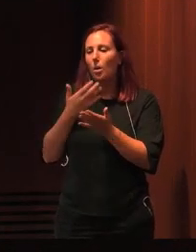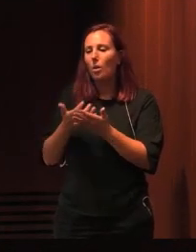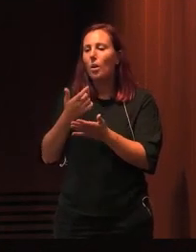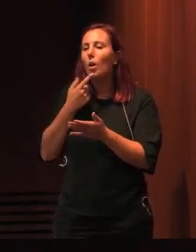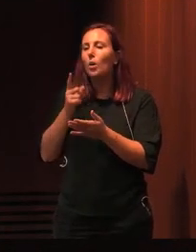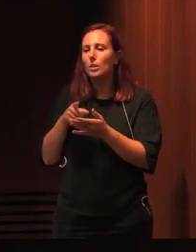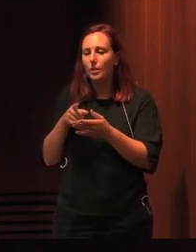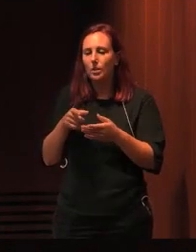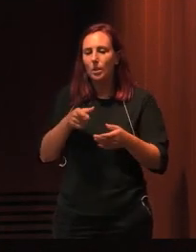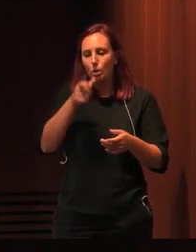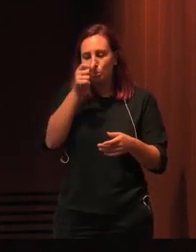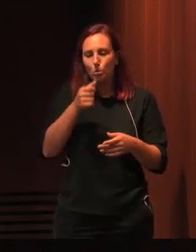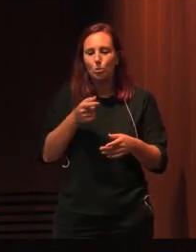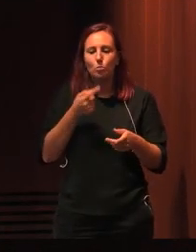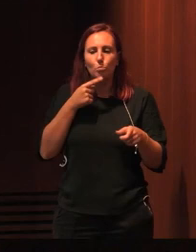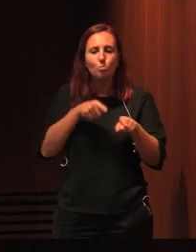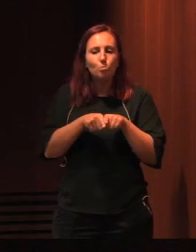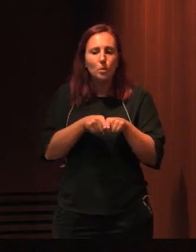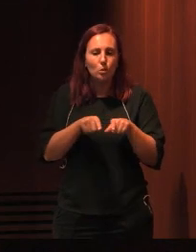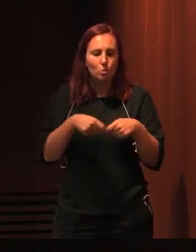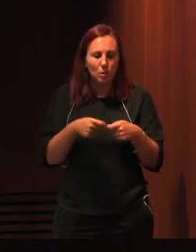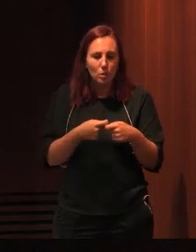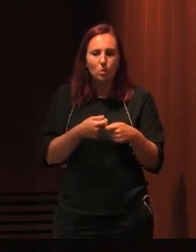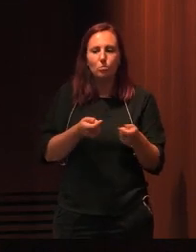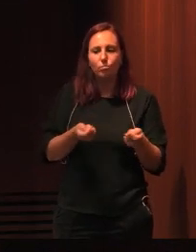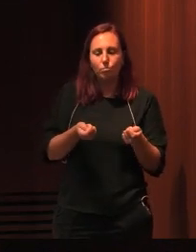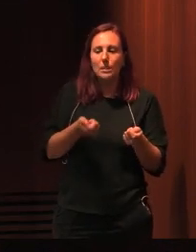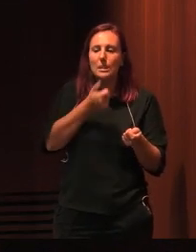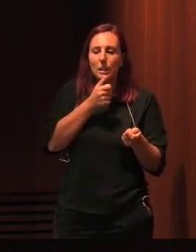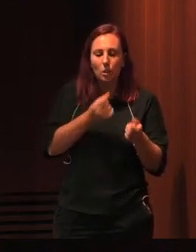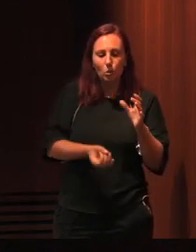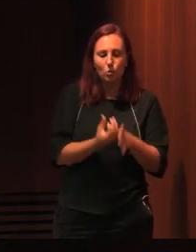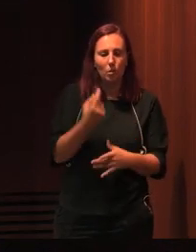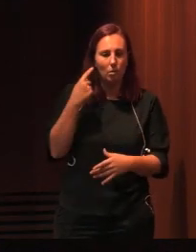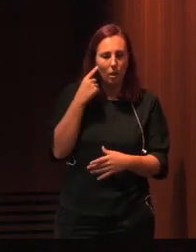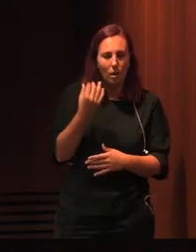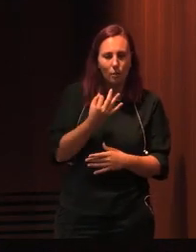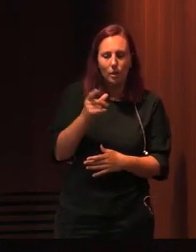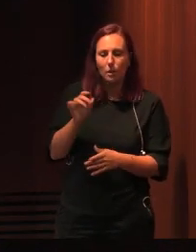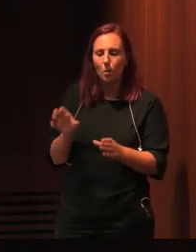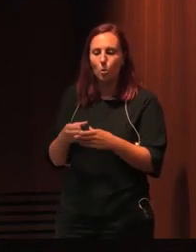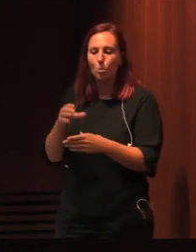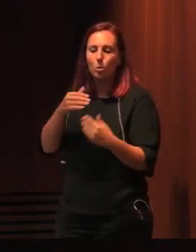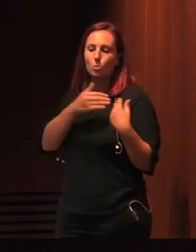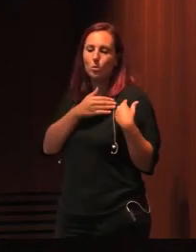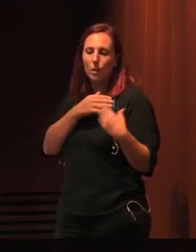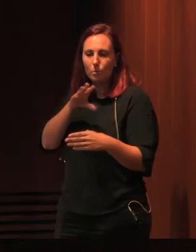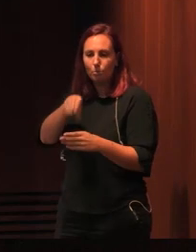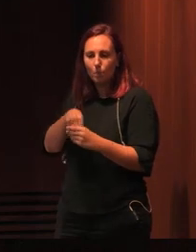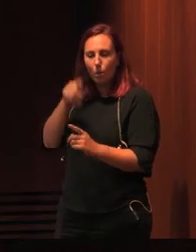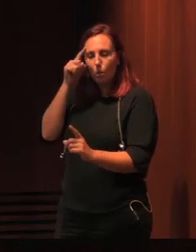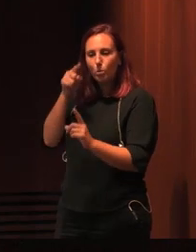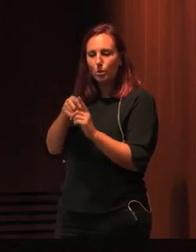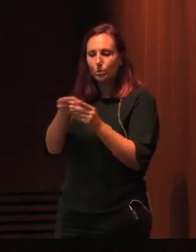o papel de dirigentes políticos que decidiram a sua criação e os que integraram o grupo responsável pela